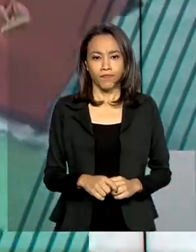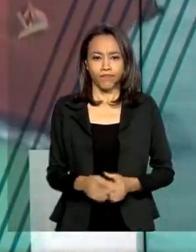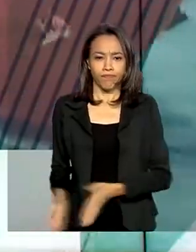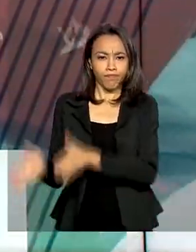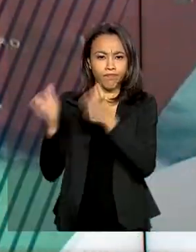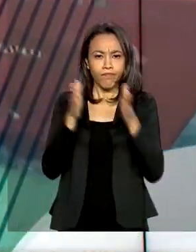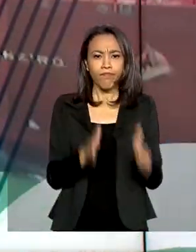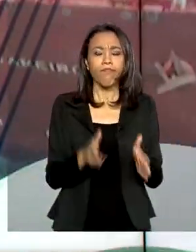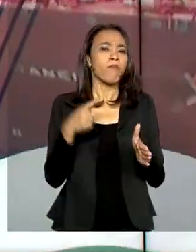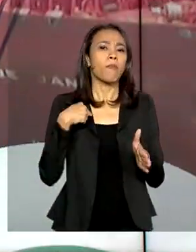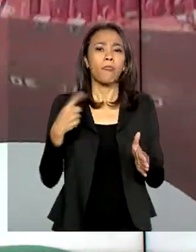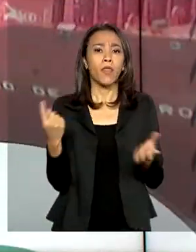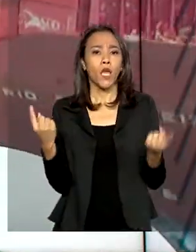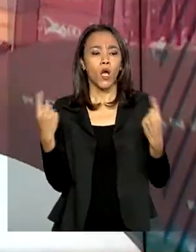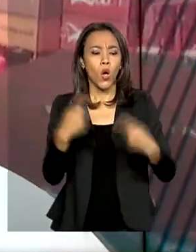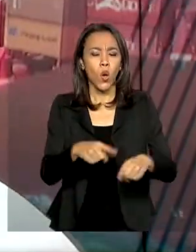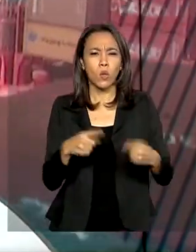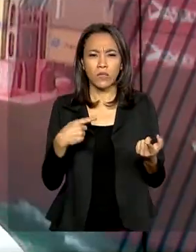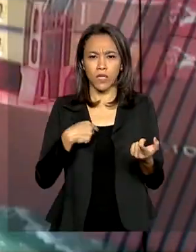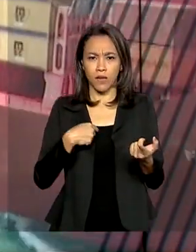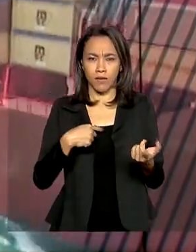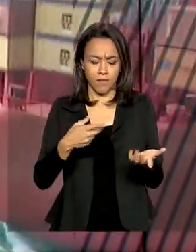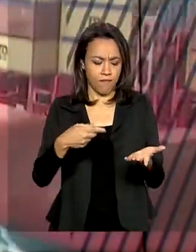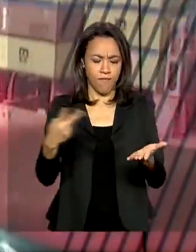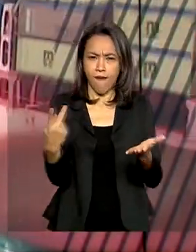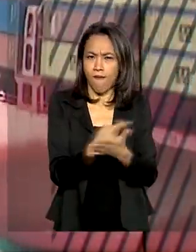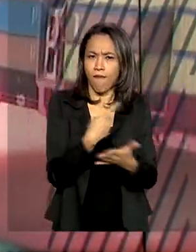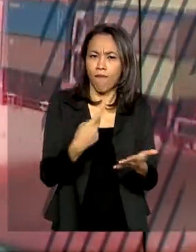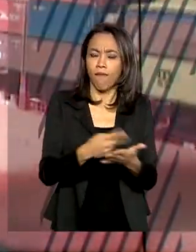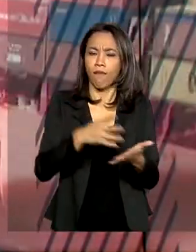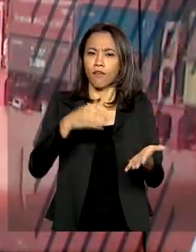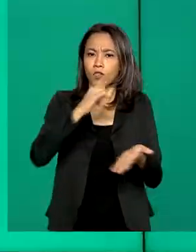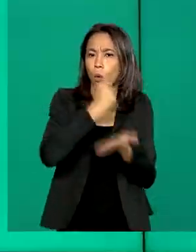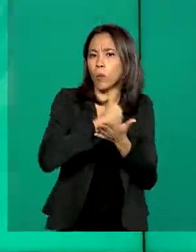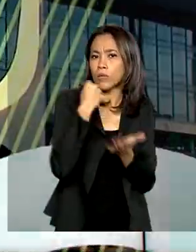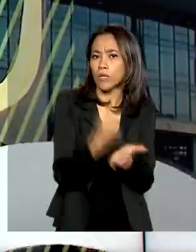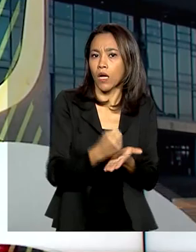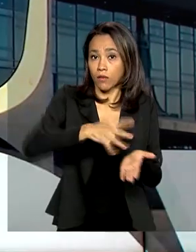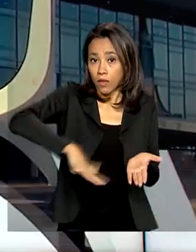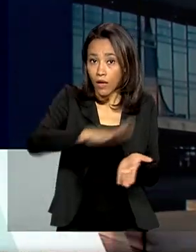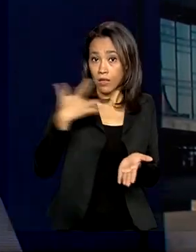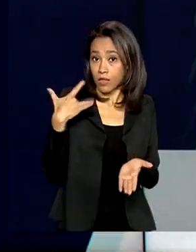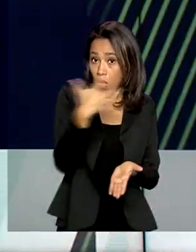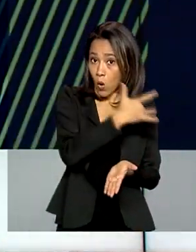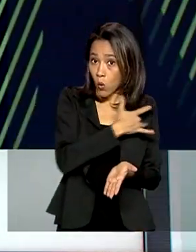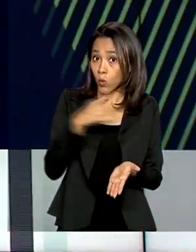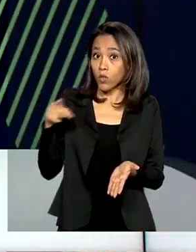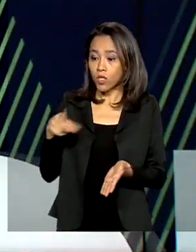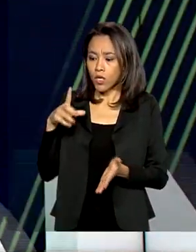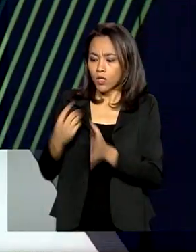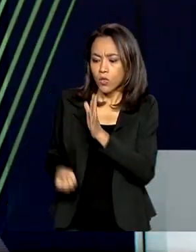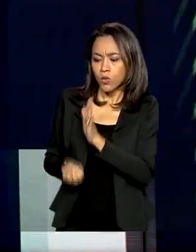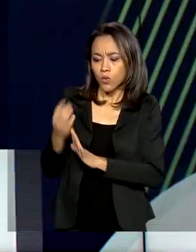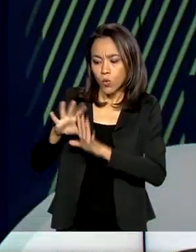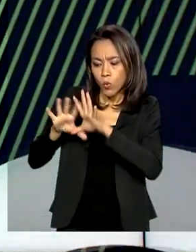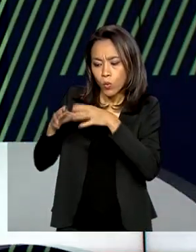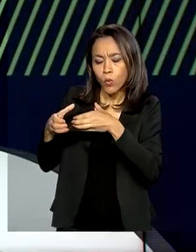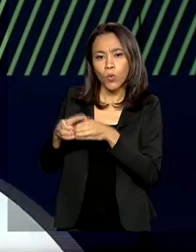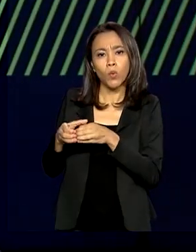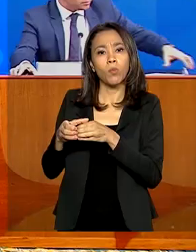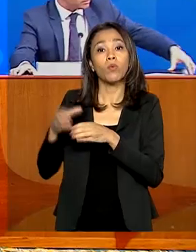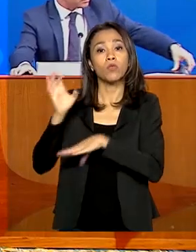Para combater fraudes em contratos na área de saúde, foi deflagrada ontem a Operação Alquimia, na Paraíba.